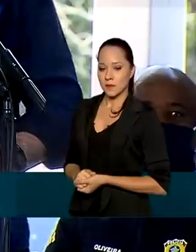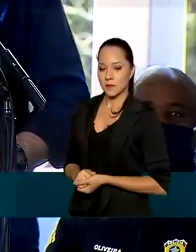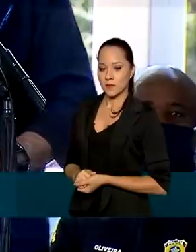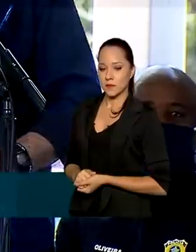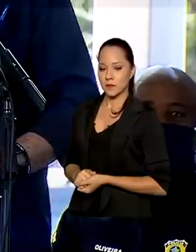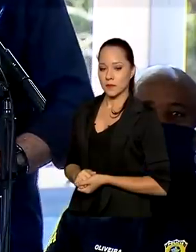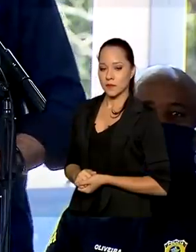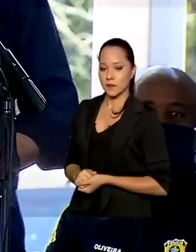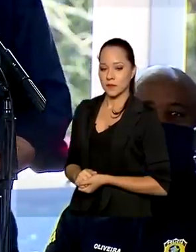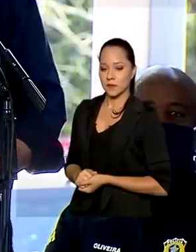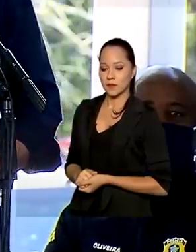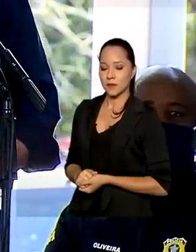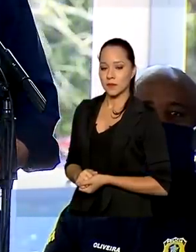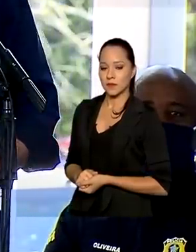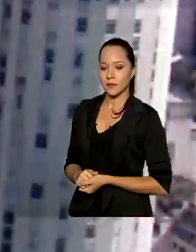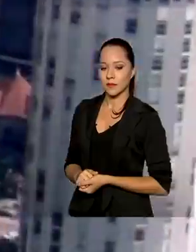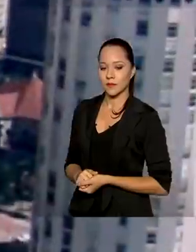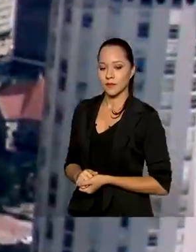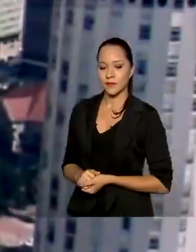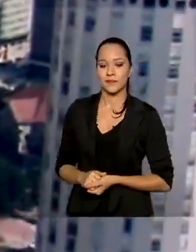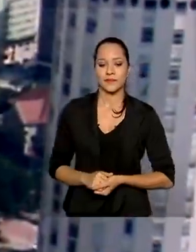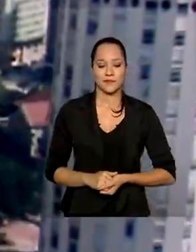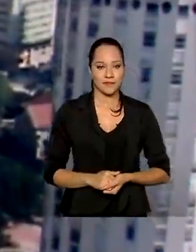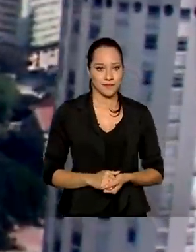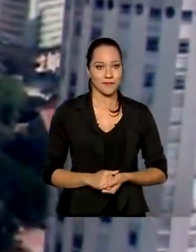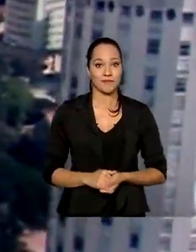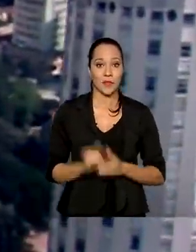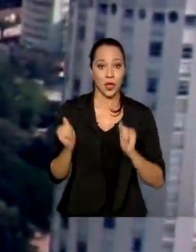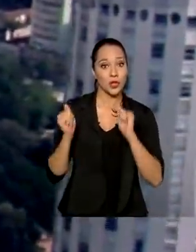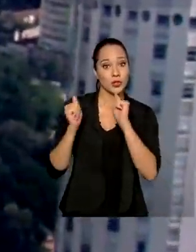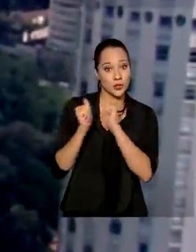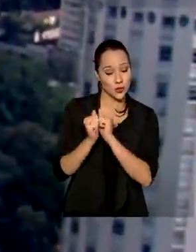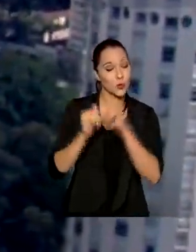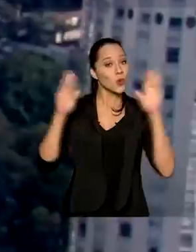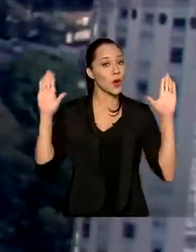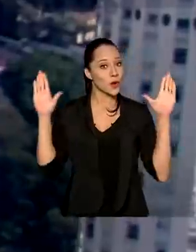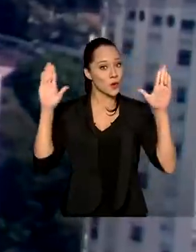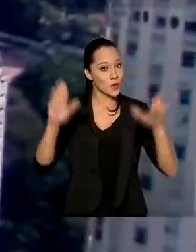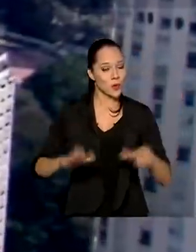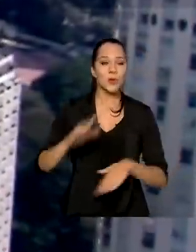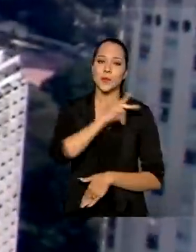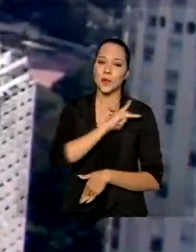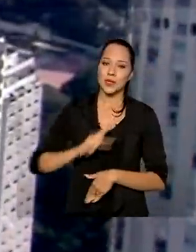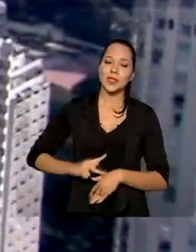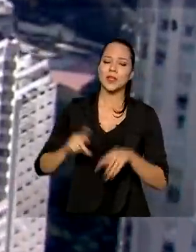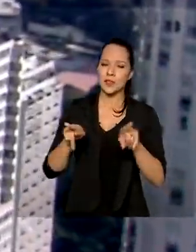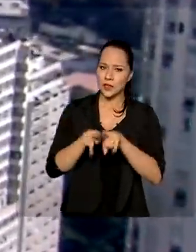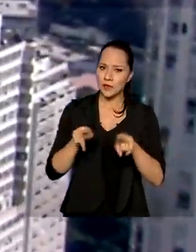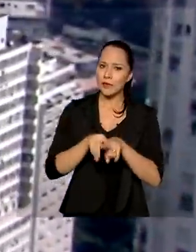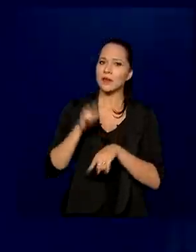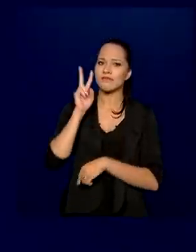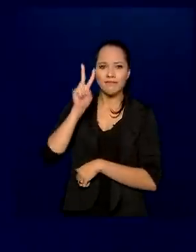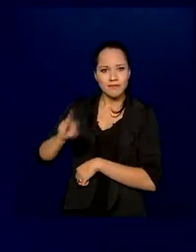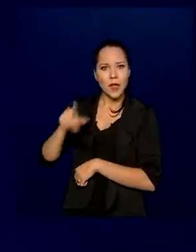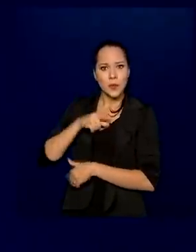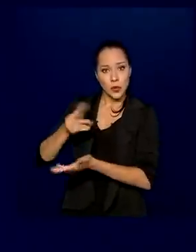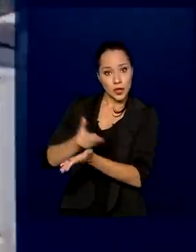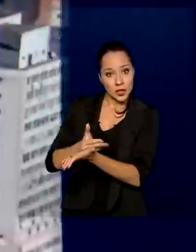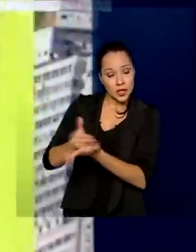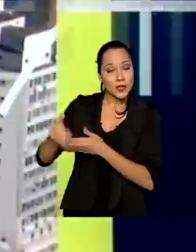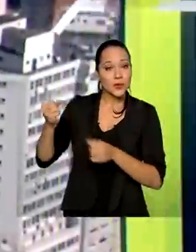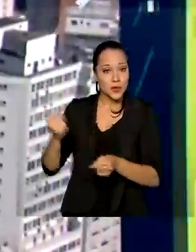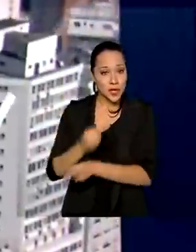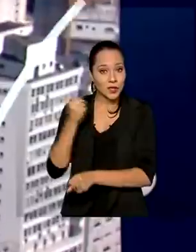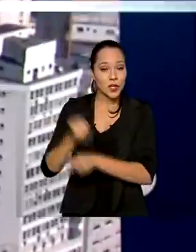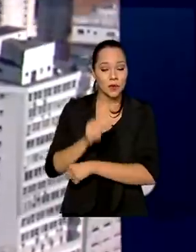potencializar o turismo para essa área. E junto com o aeroporto, o presidente também deu sinal verde para o início das